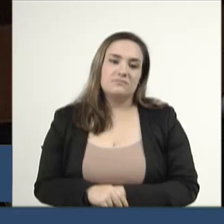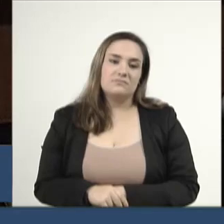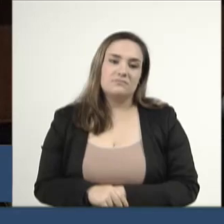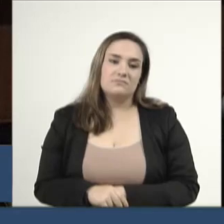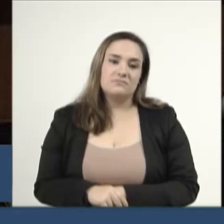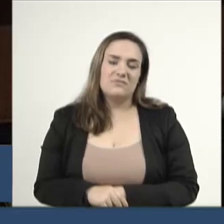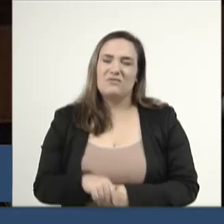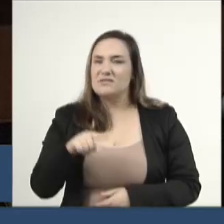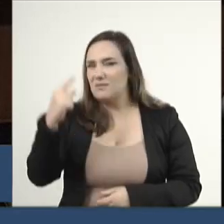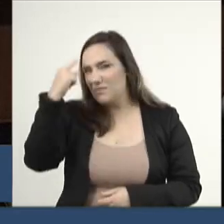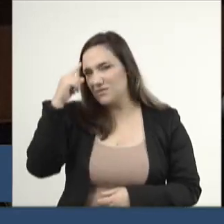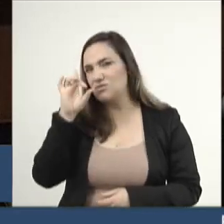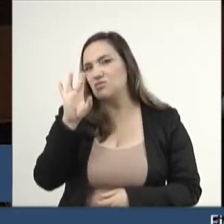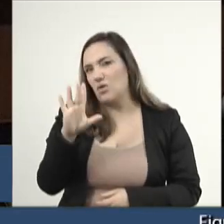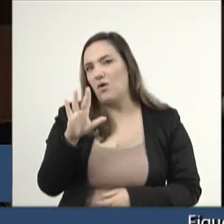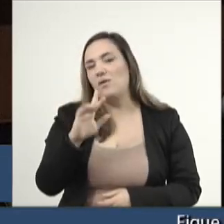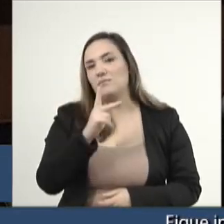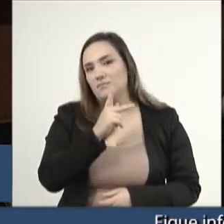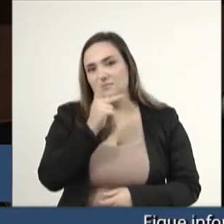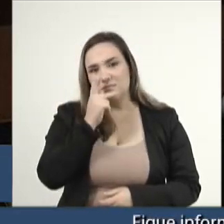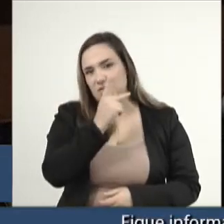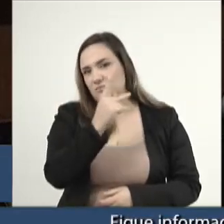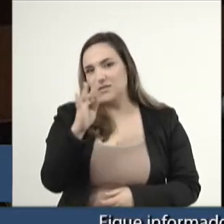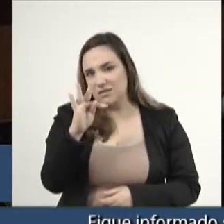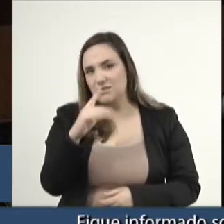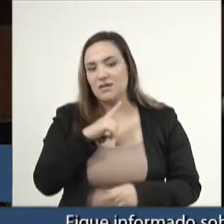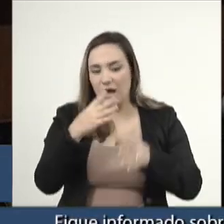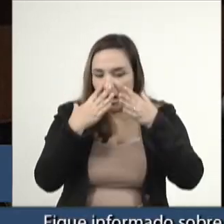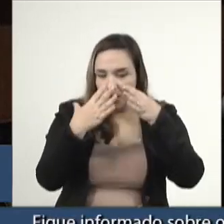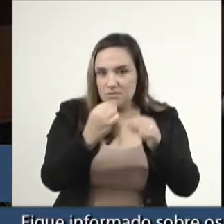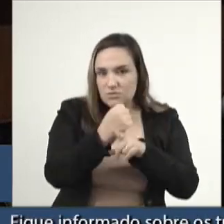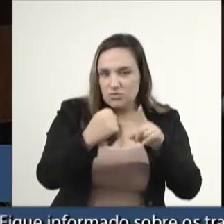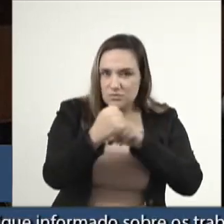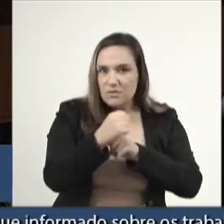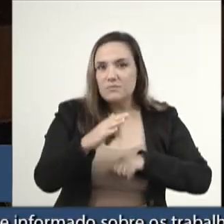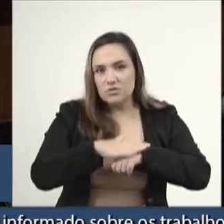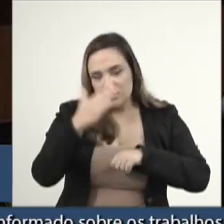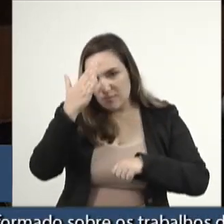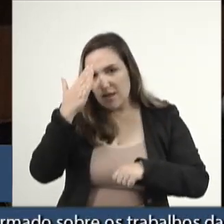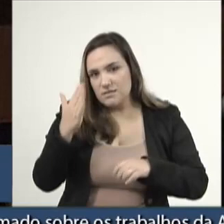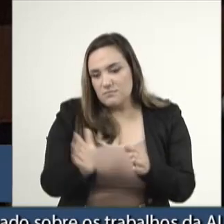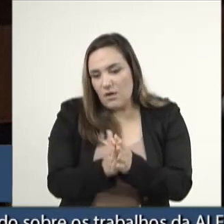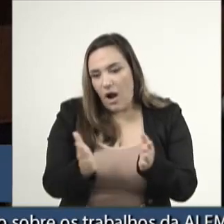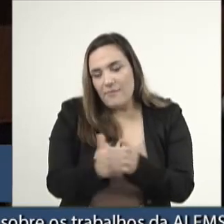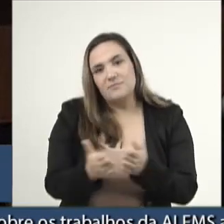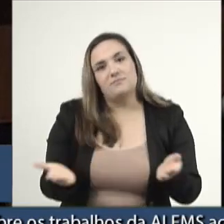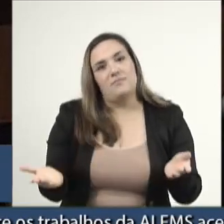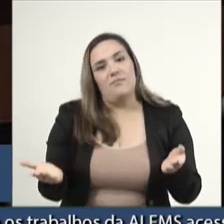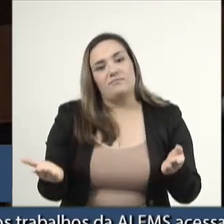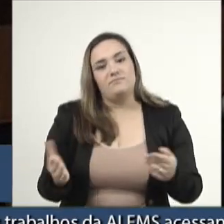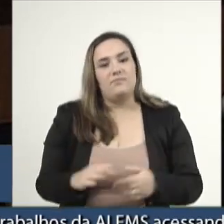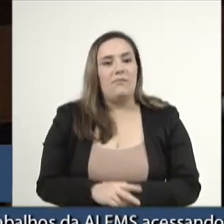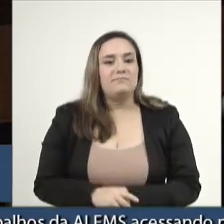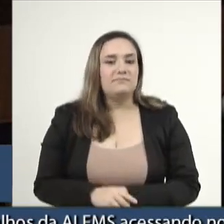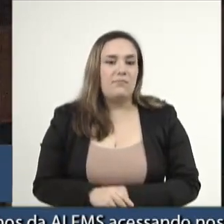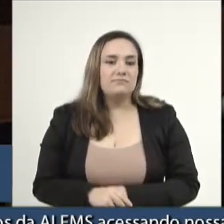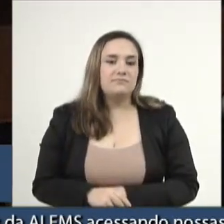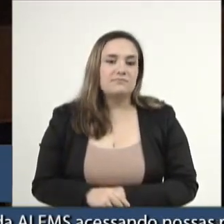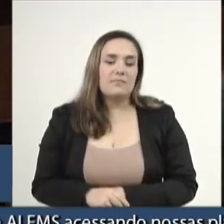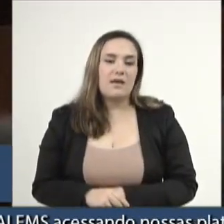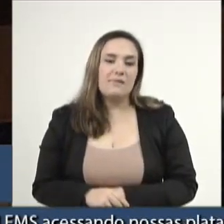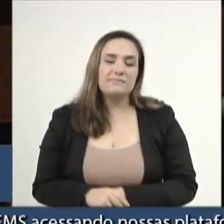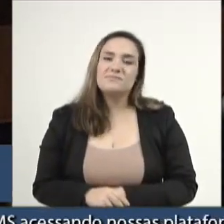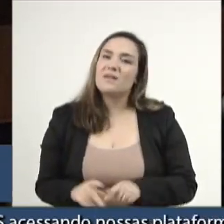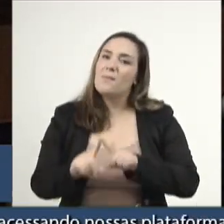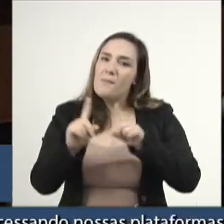que só o PT tem esse olhar para a sociedade, para os mais carentes, e quando uma pessoa que